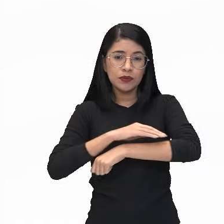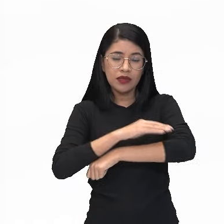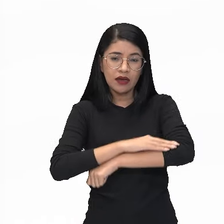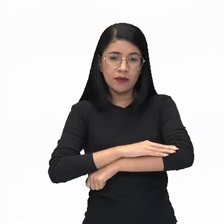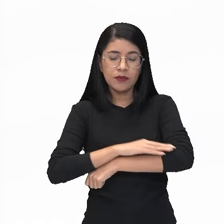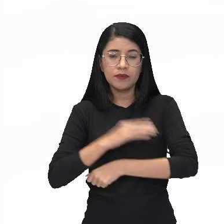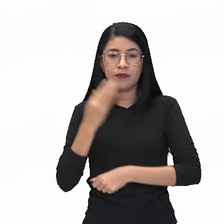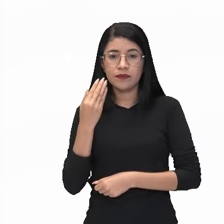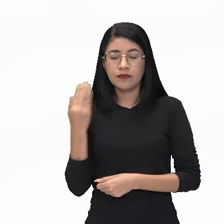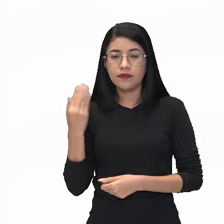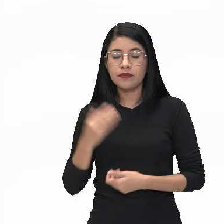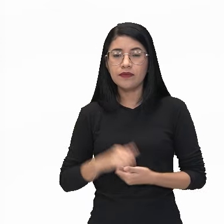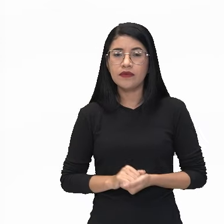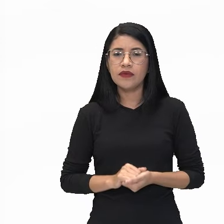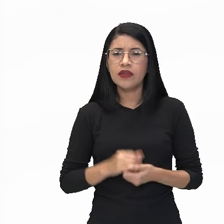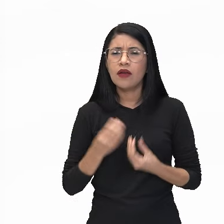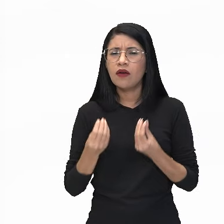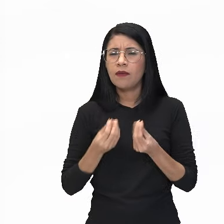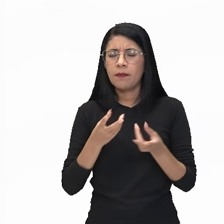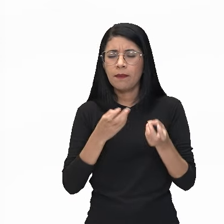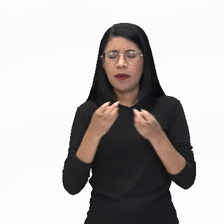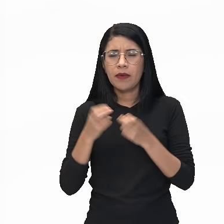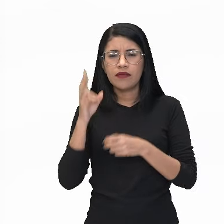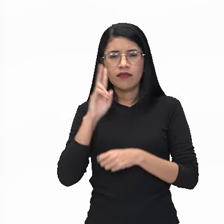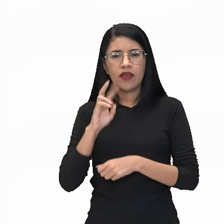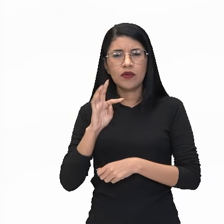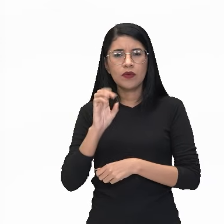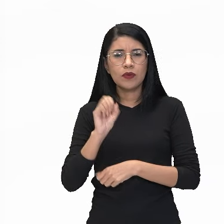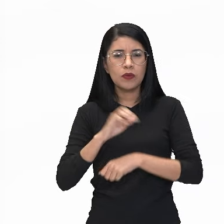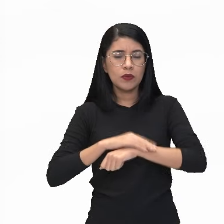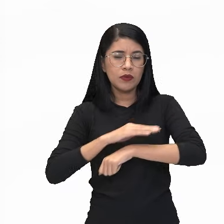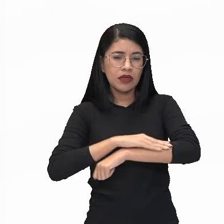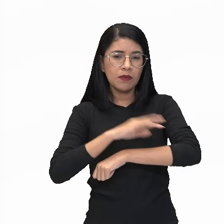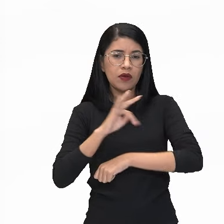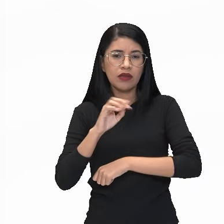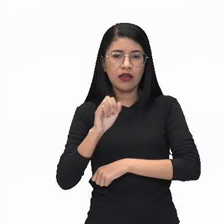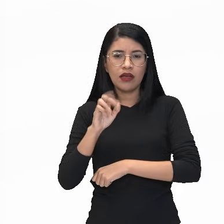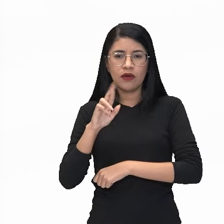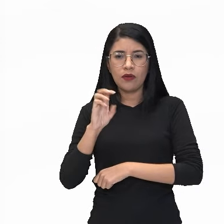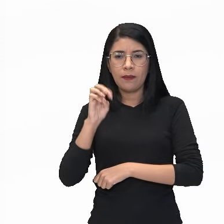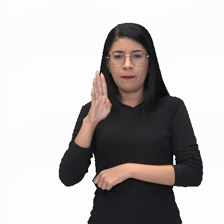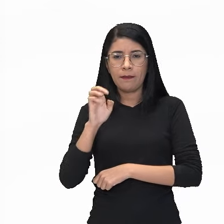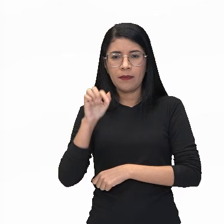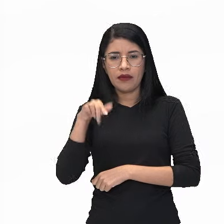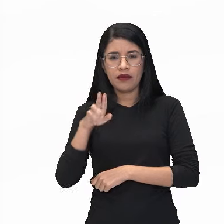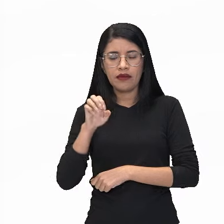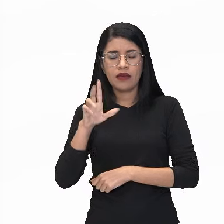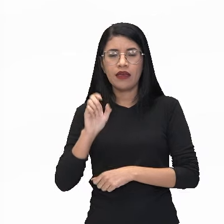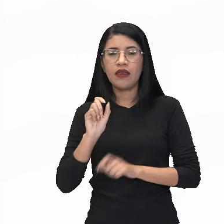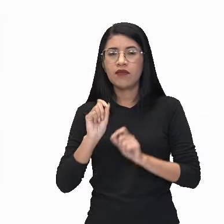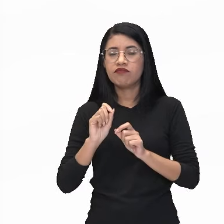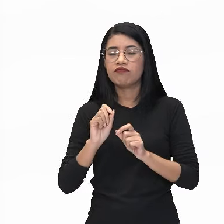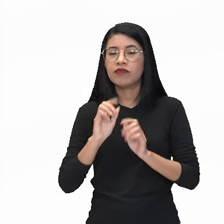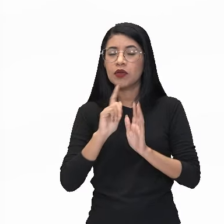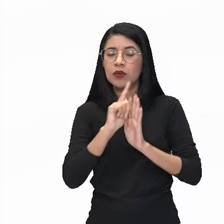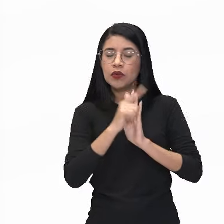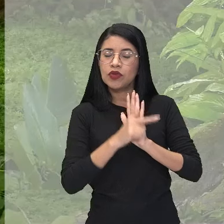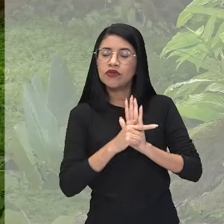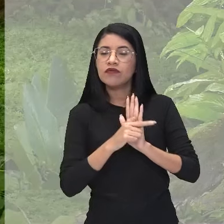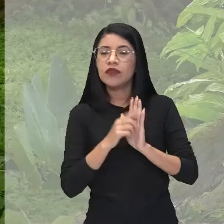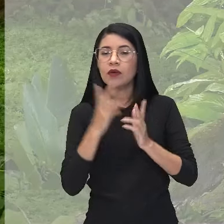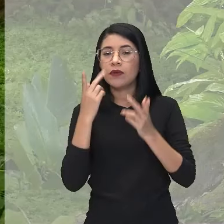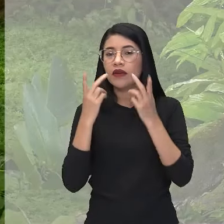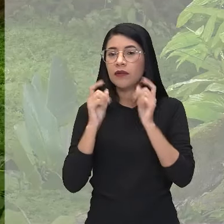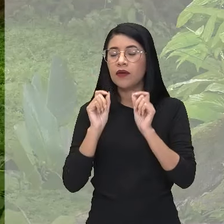vocês, né? O podemos perceber na história do Sapo Taroubeque em relação ao gênero dramático?